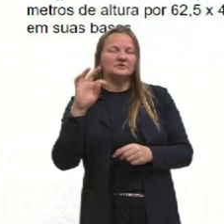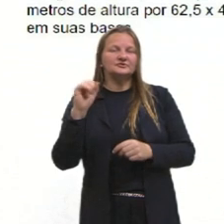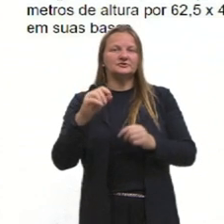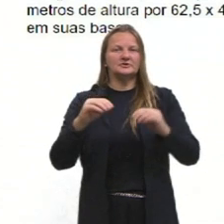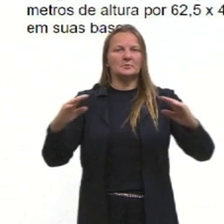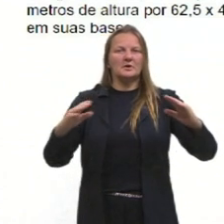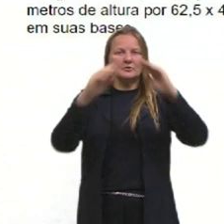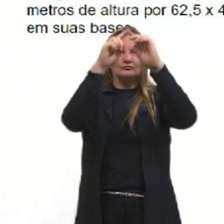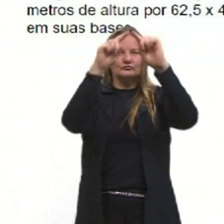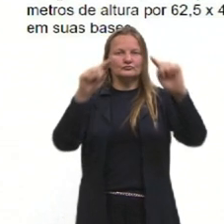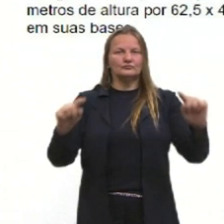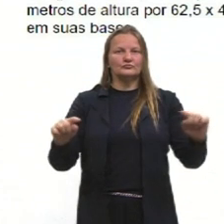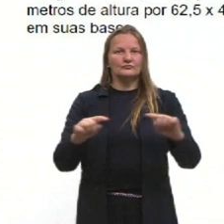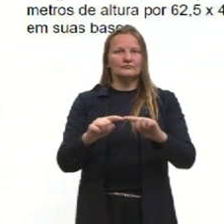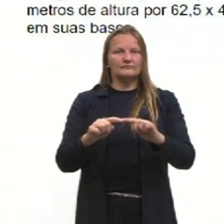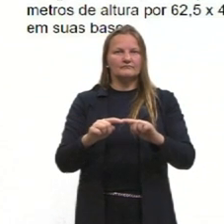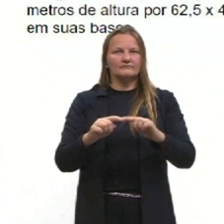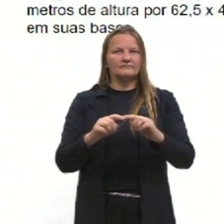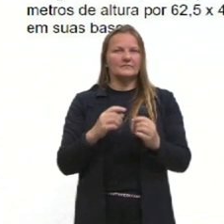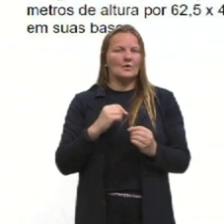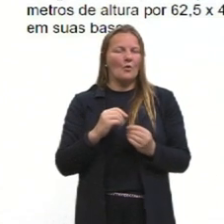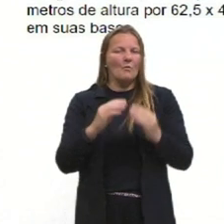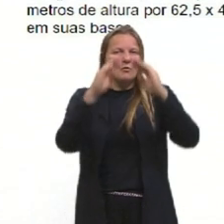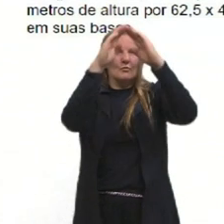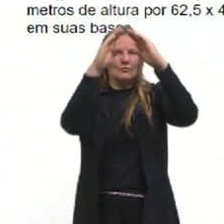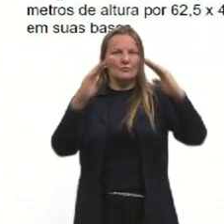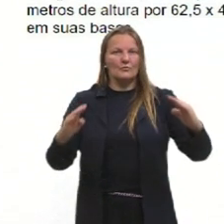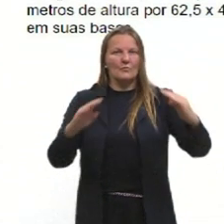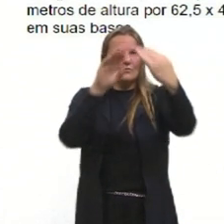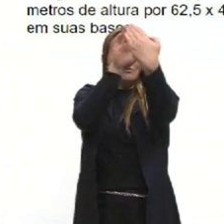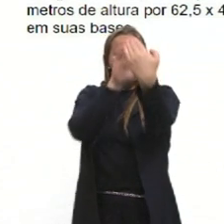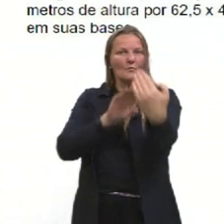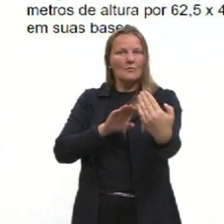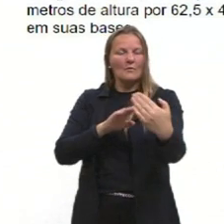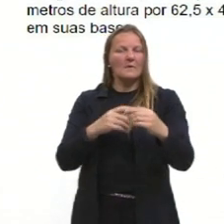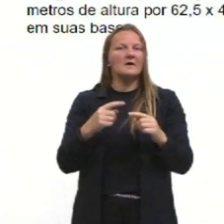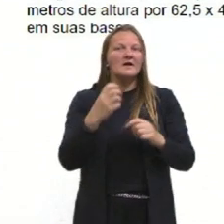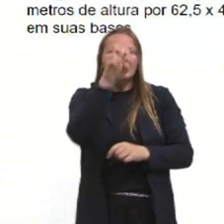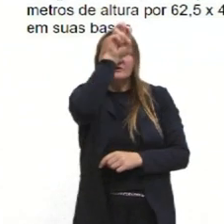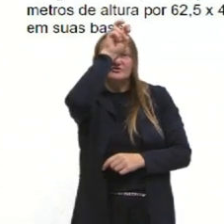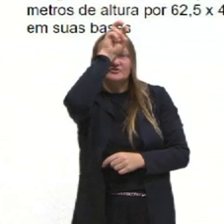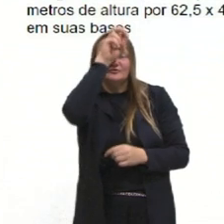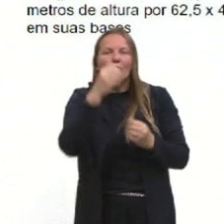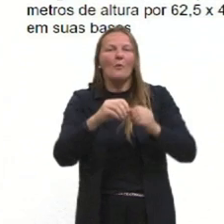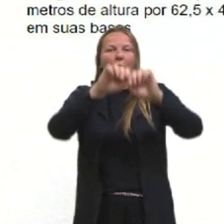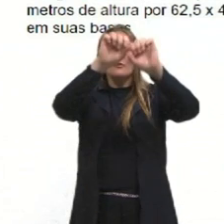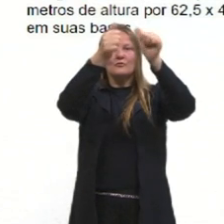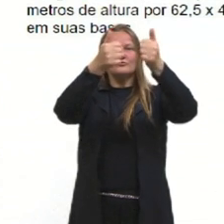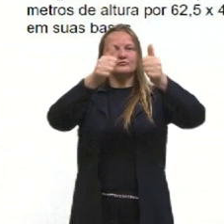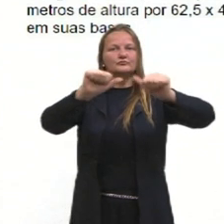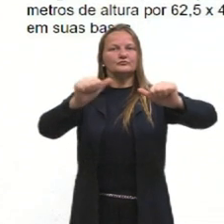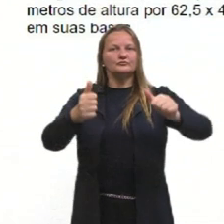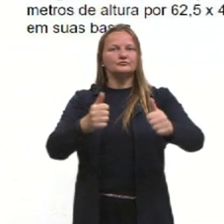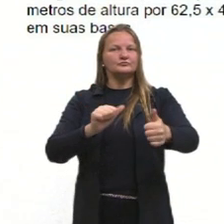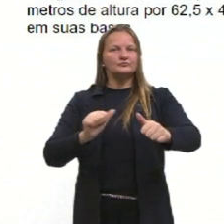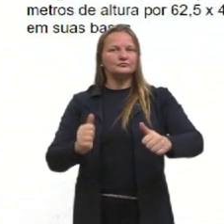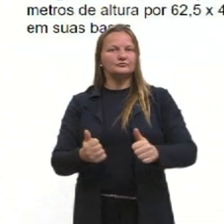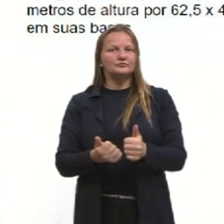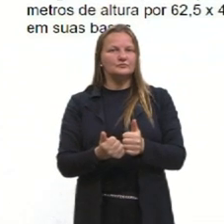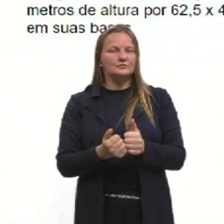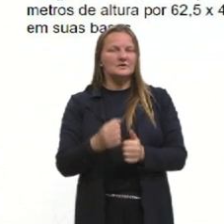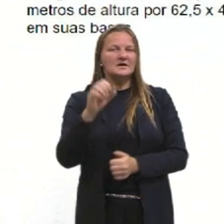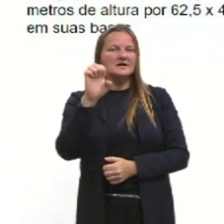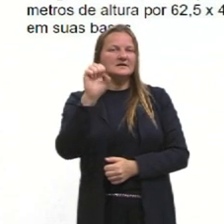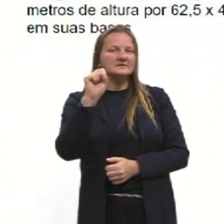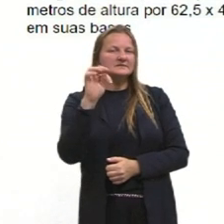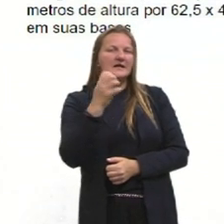pirâmides do Egito? Como é que foram surgindo as esculturas? Desde a estela, aquela que é uma